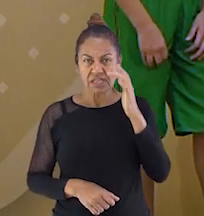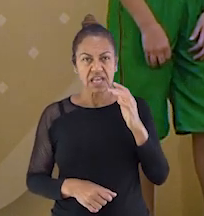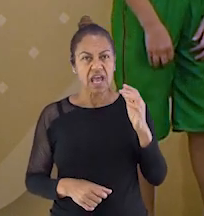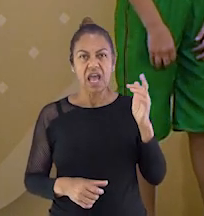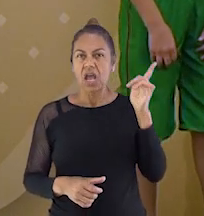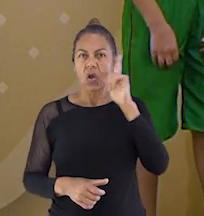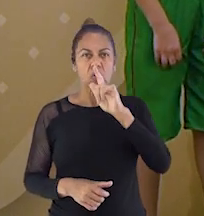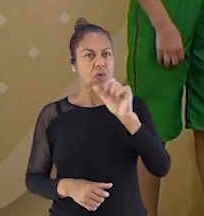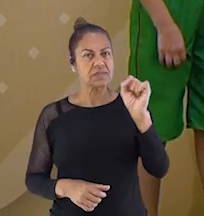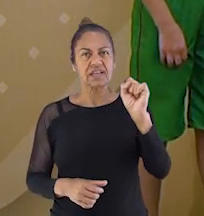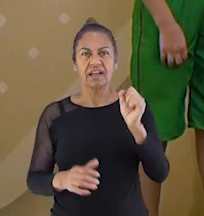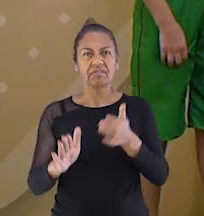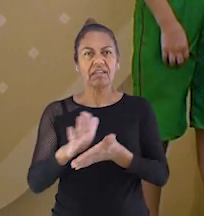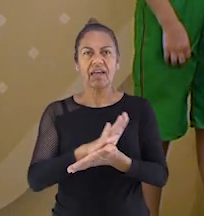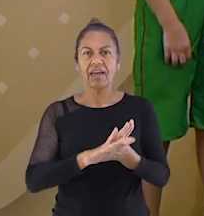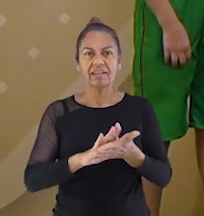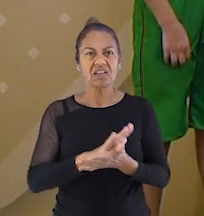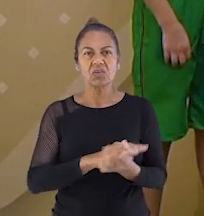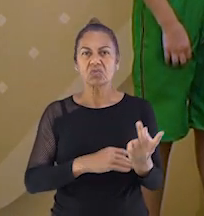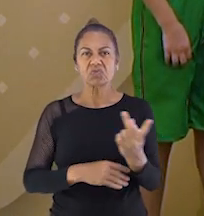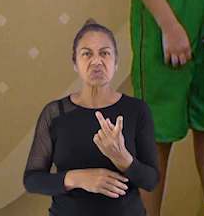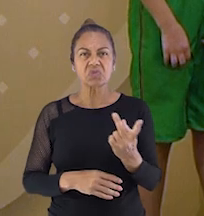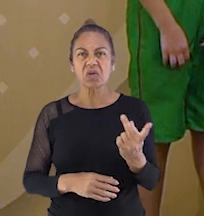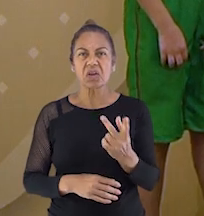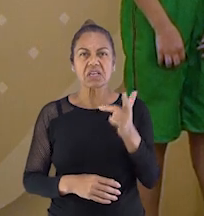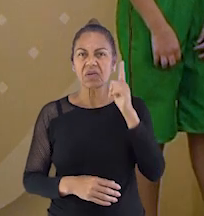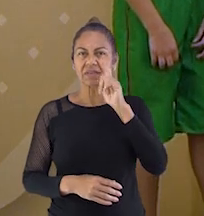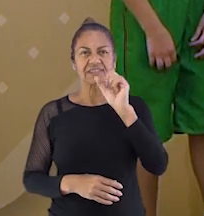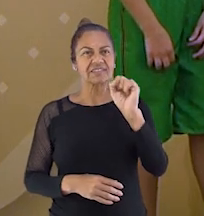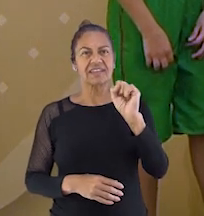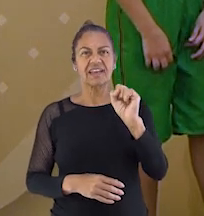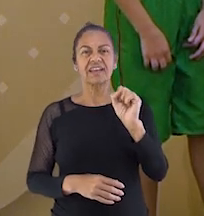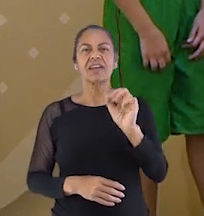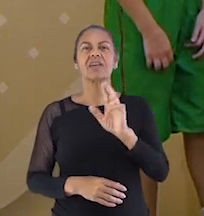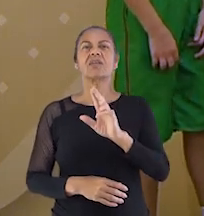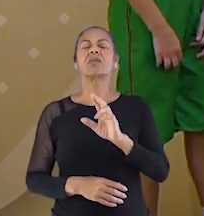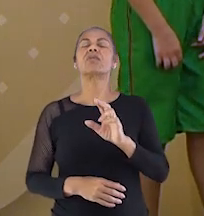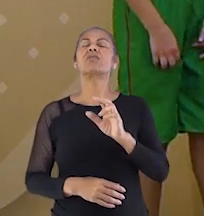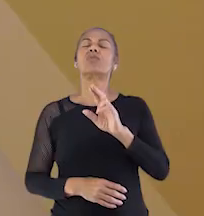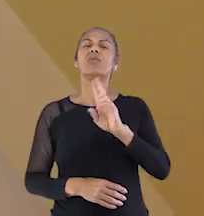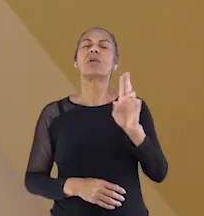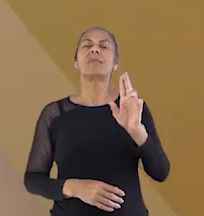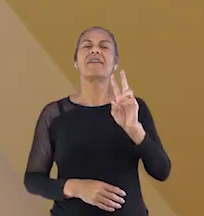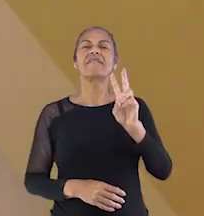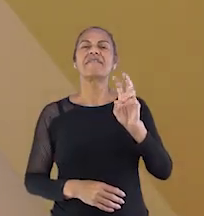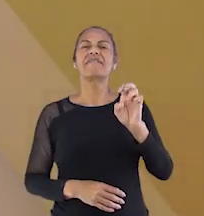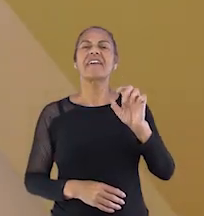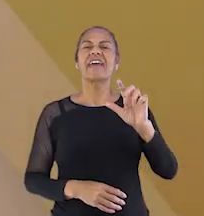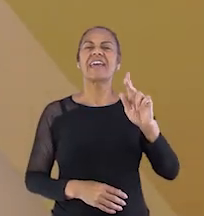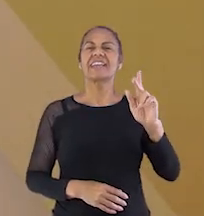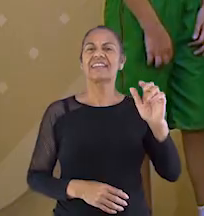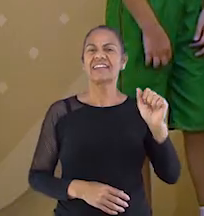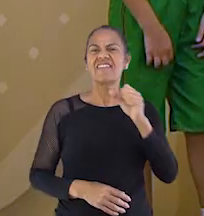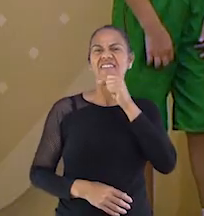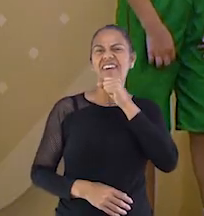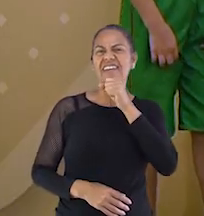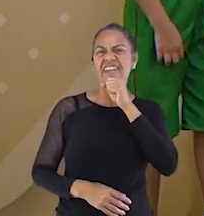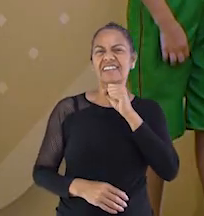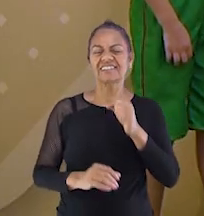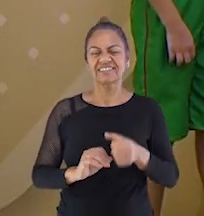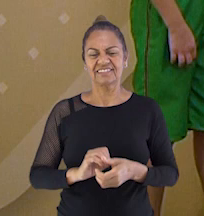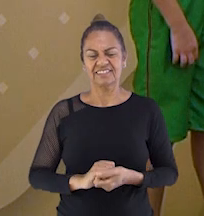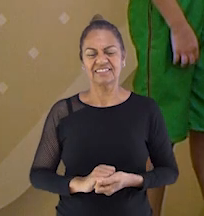velha. E é isso. O jogo é super fácil. Gostou, Débora? Sim. Ah!